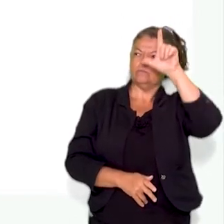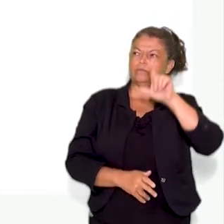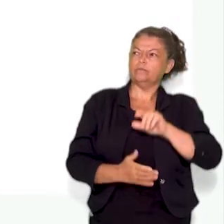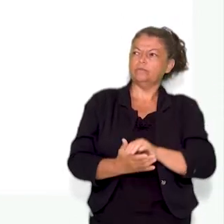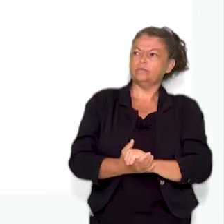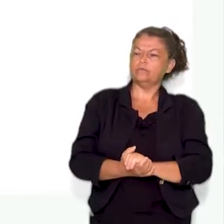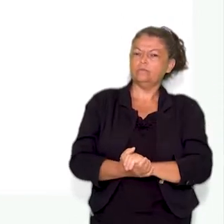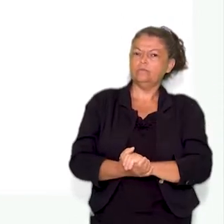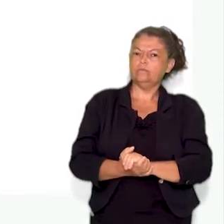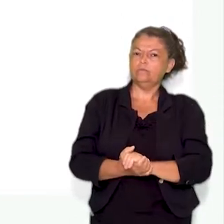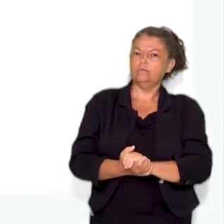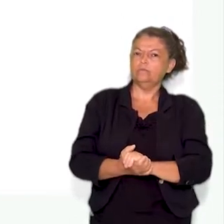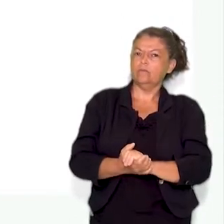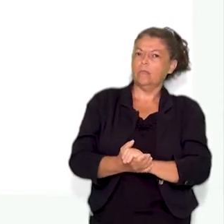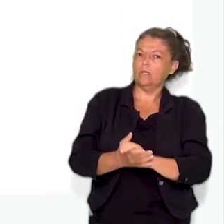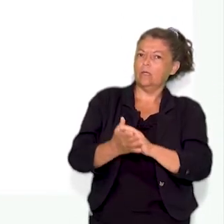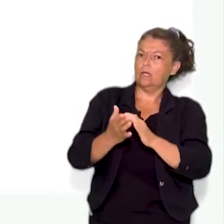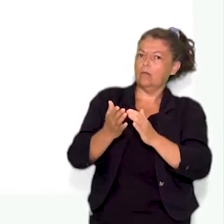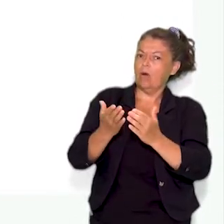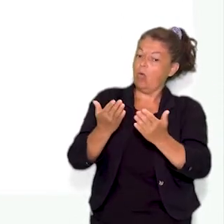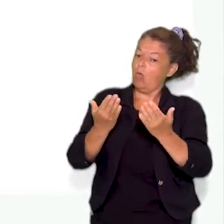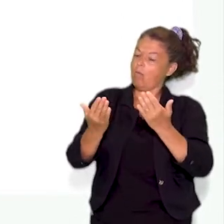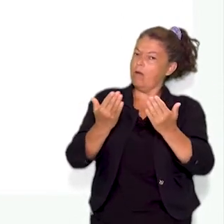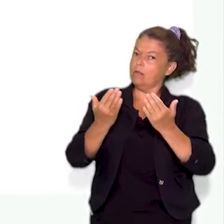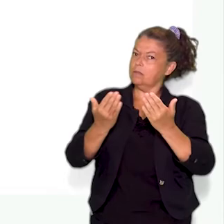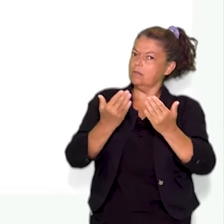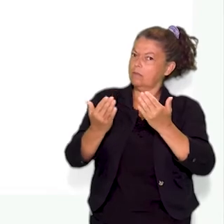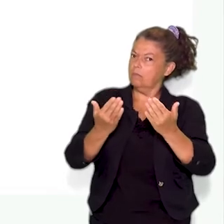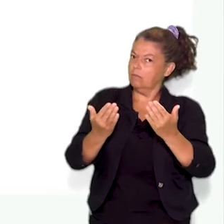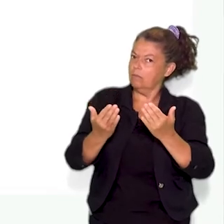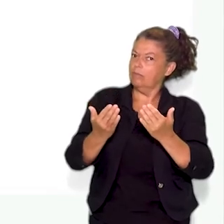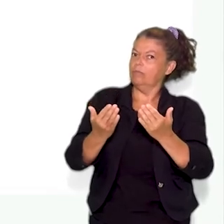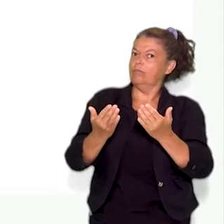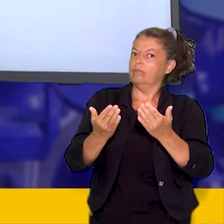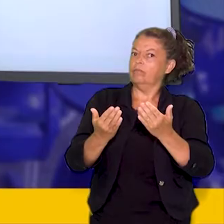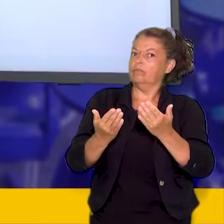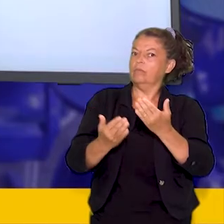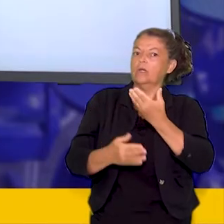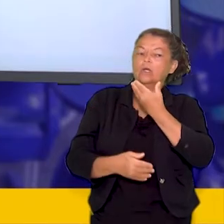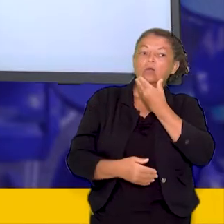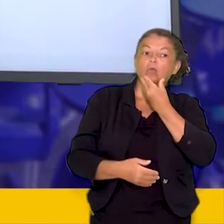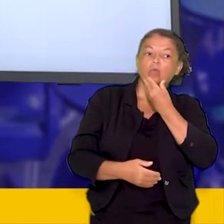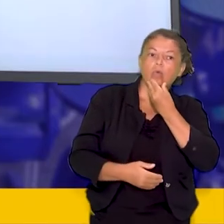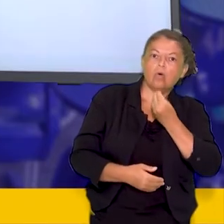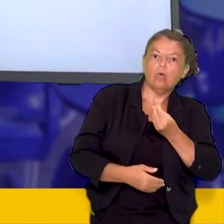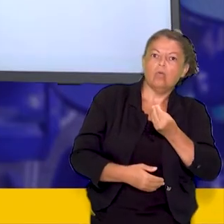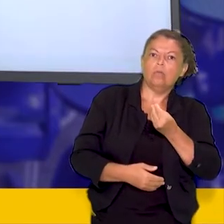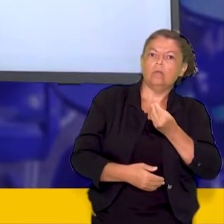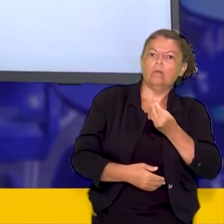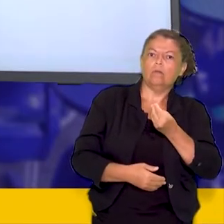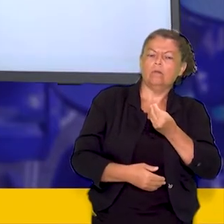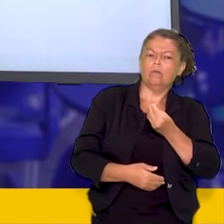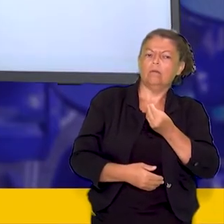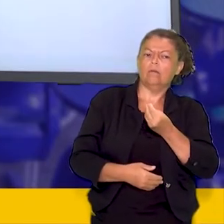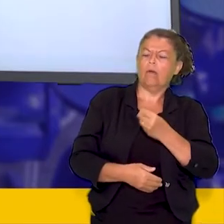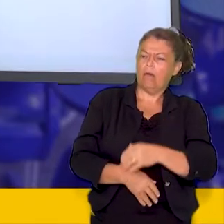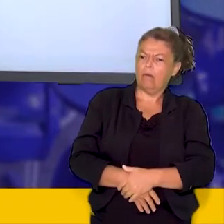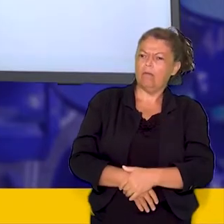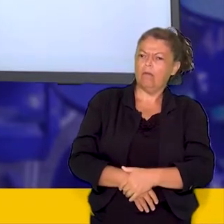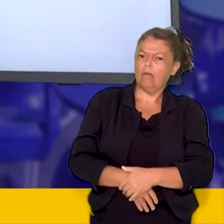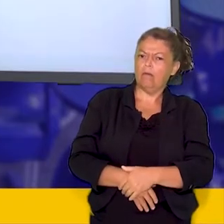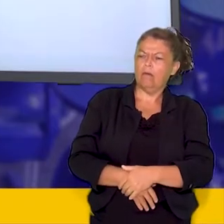diz ali ao eleitor, aperte o 1,